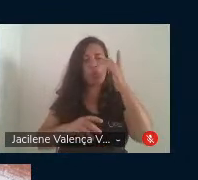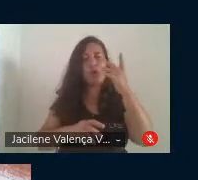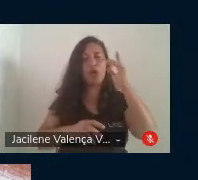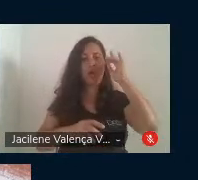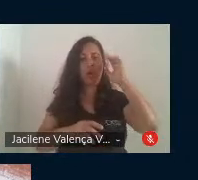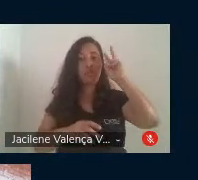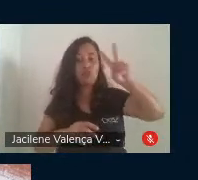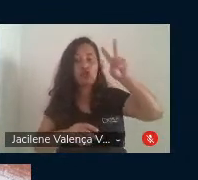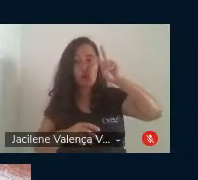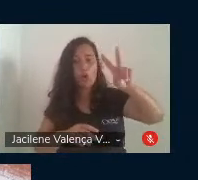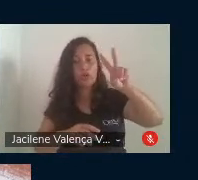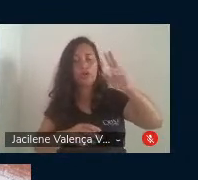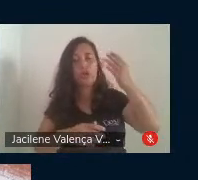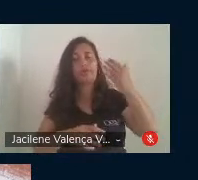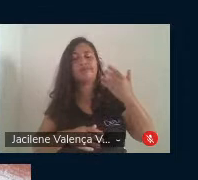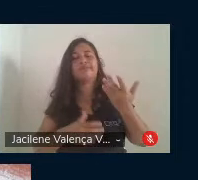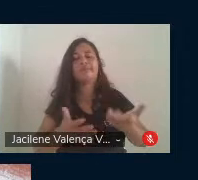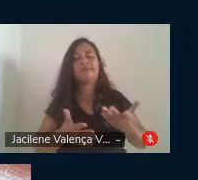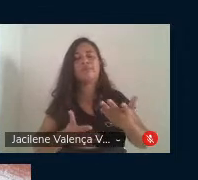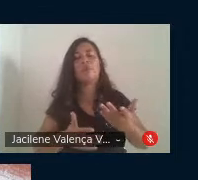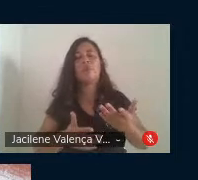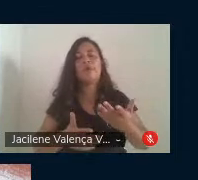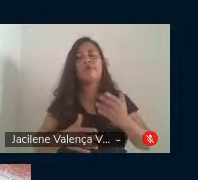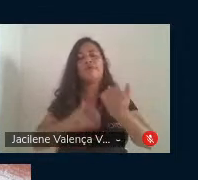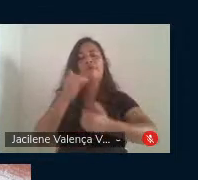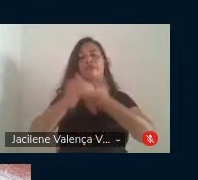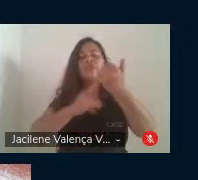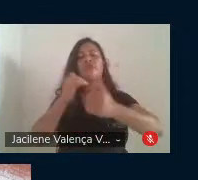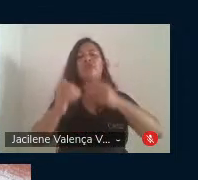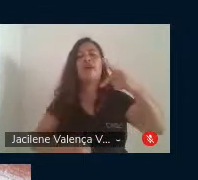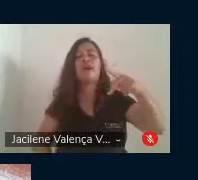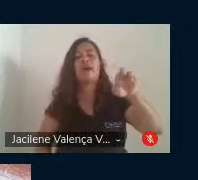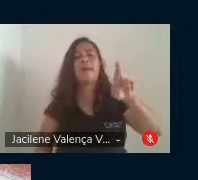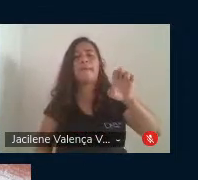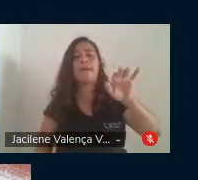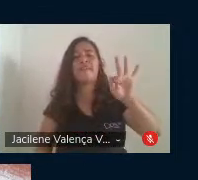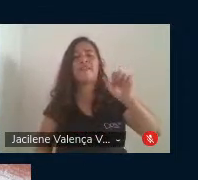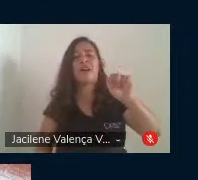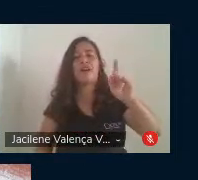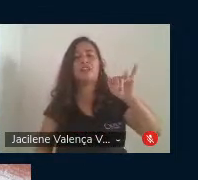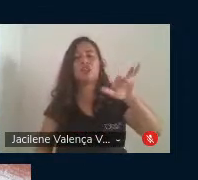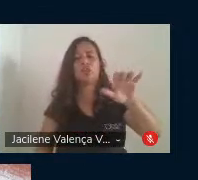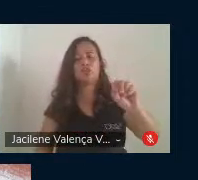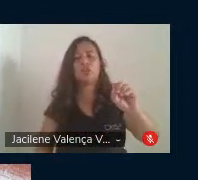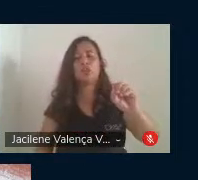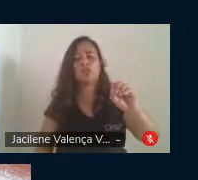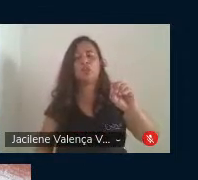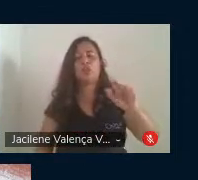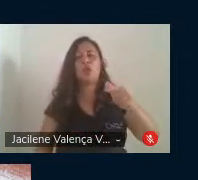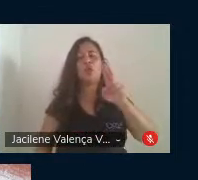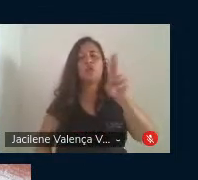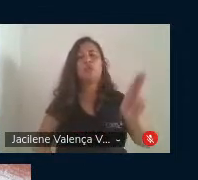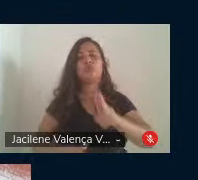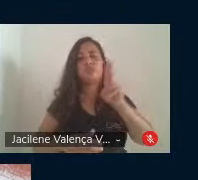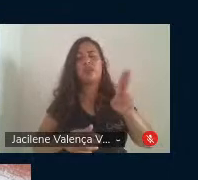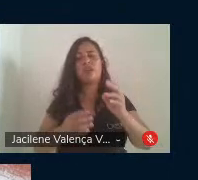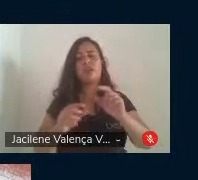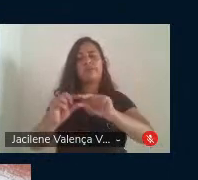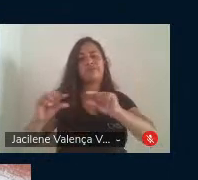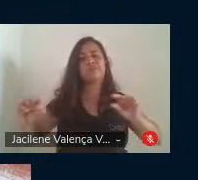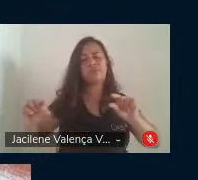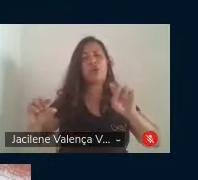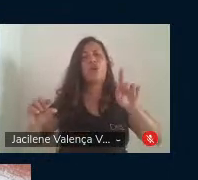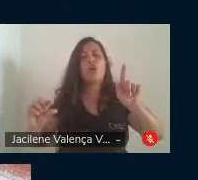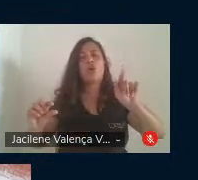Na construção do prefácio eu optei por usar uma epígrafe do Gonzaguinha que fala que